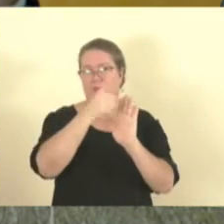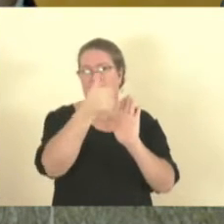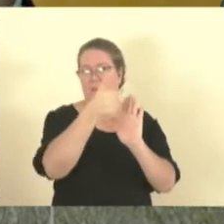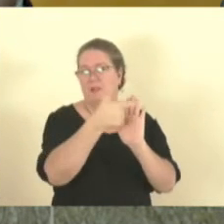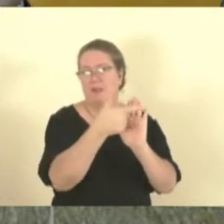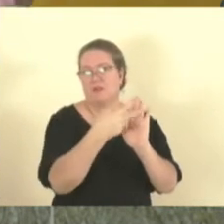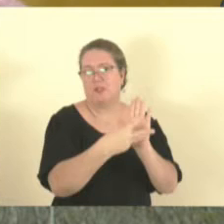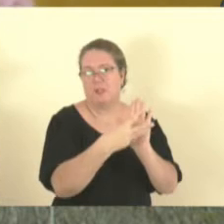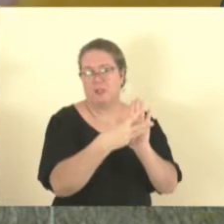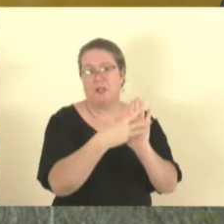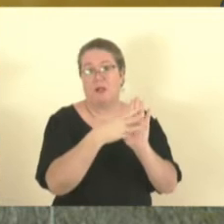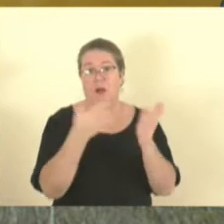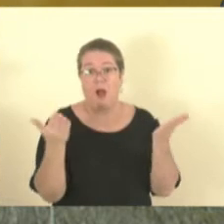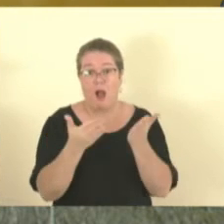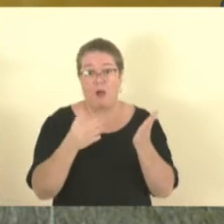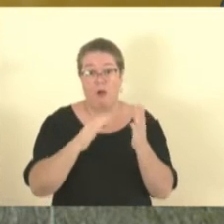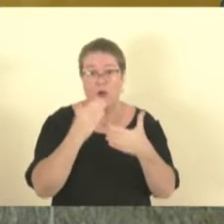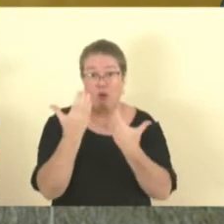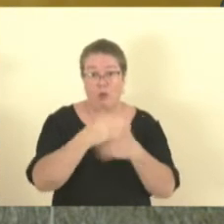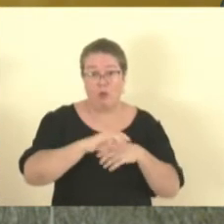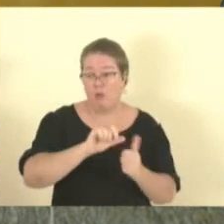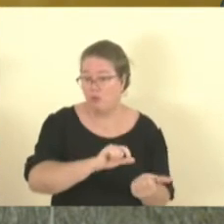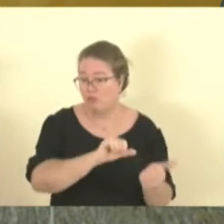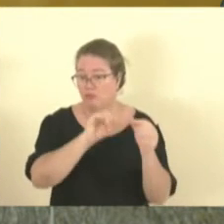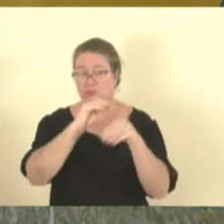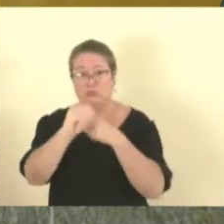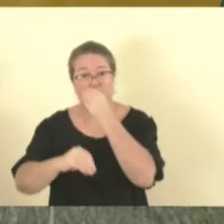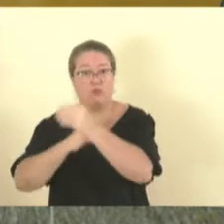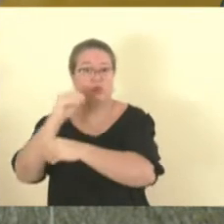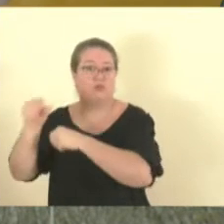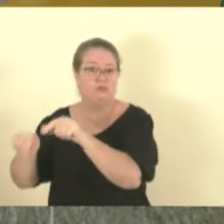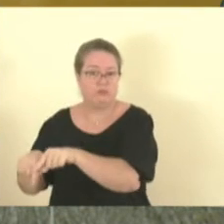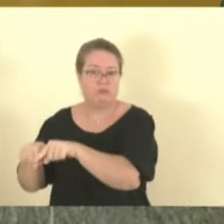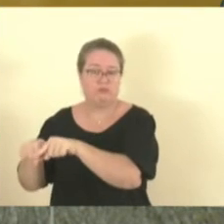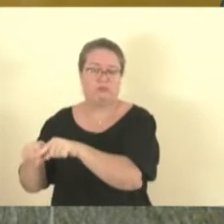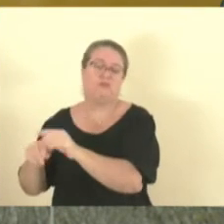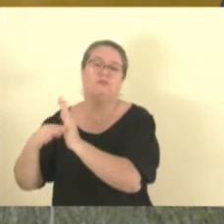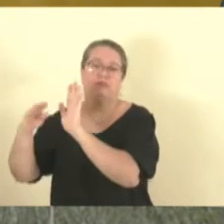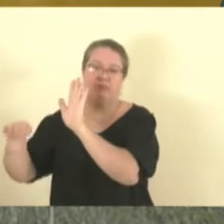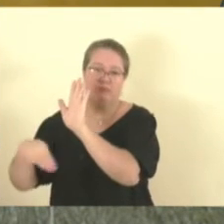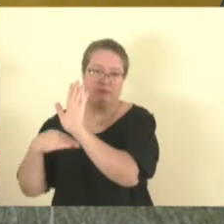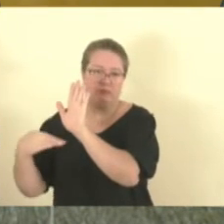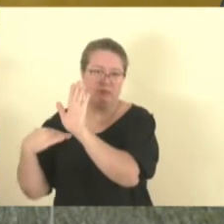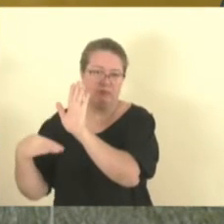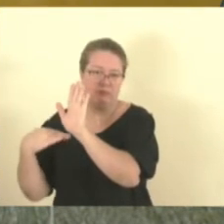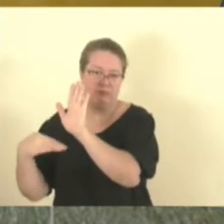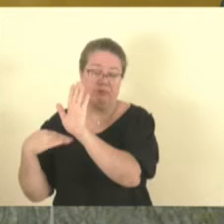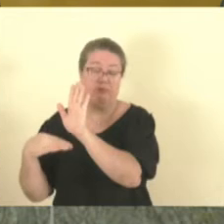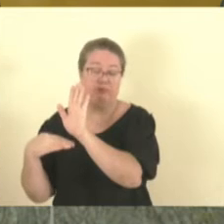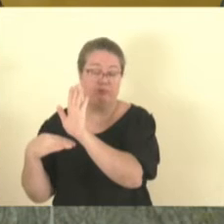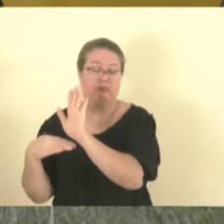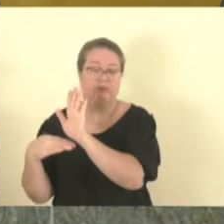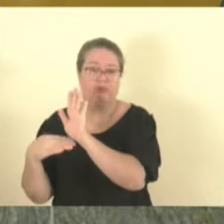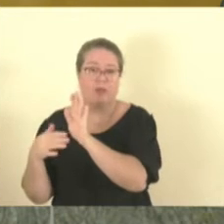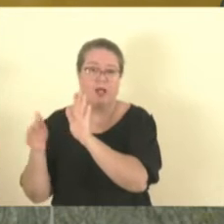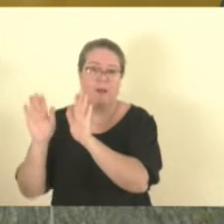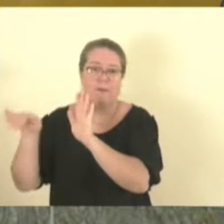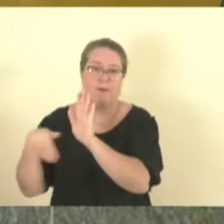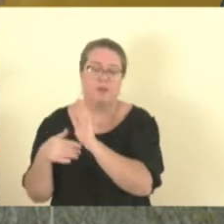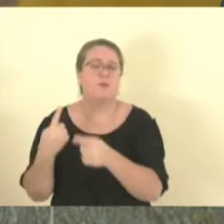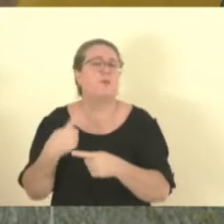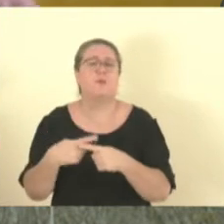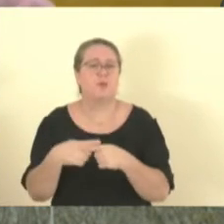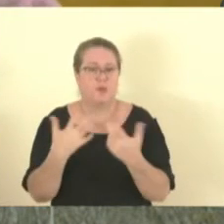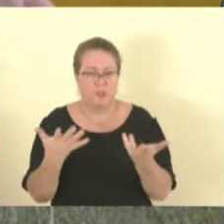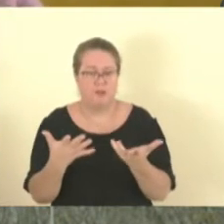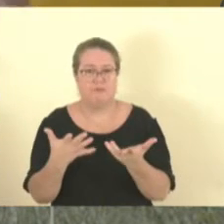no seu Estado de origem, ele veio de um outro Estado. Enquanto eu trabalhei 33 anos e saí na tabela 15, o Dr. André saiu, salvo engano,